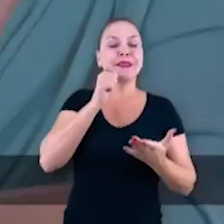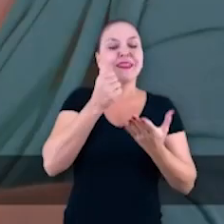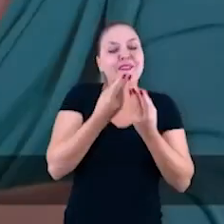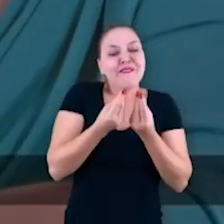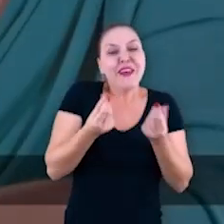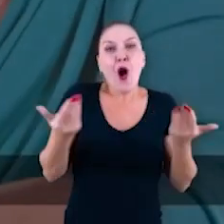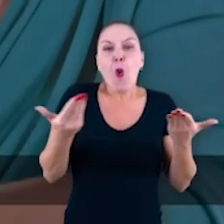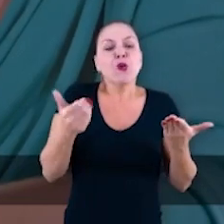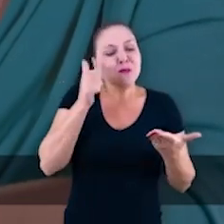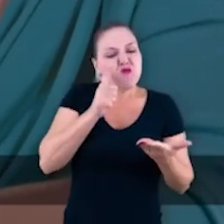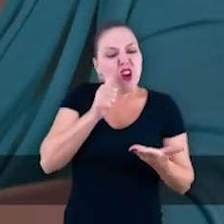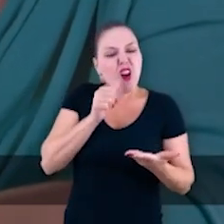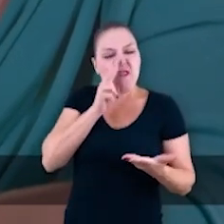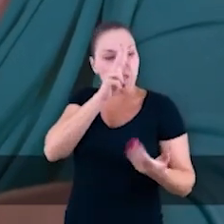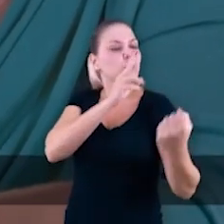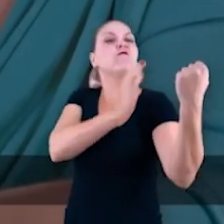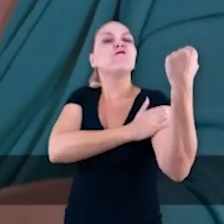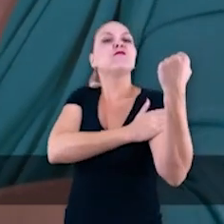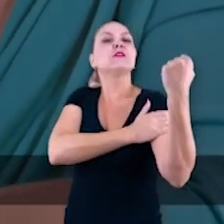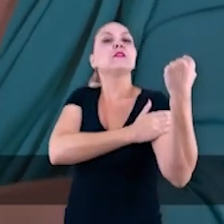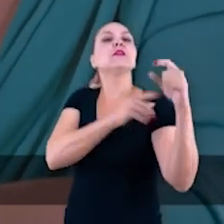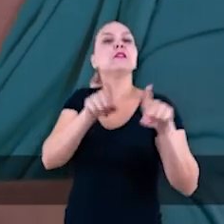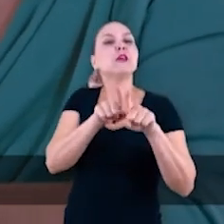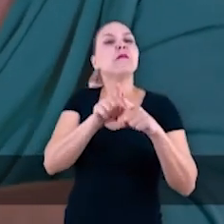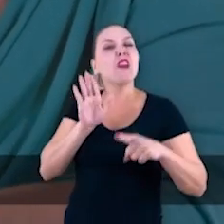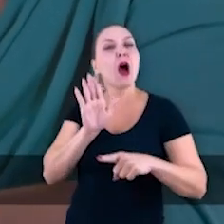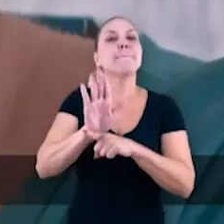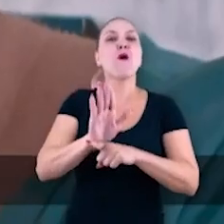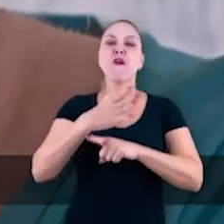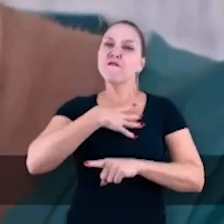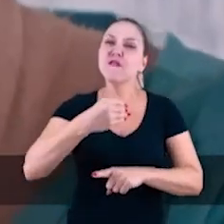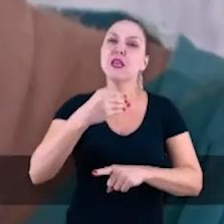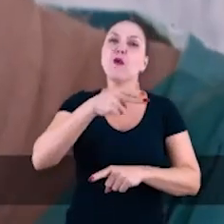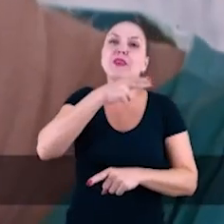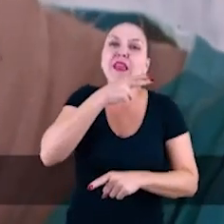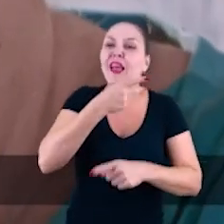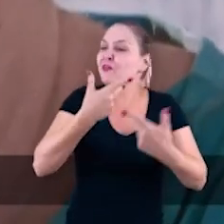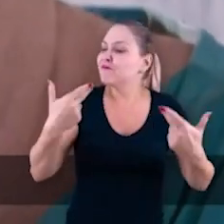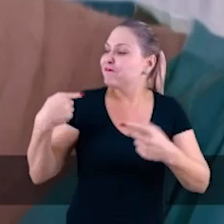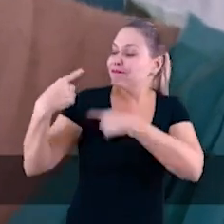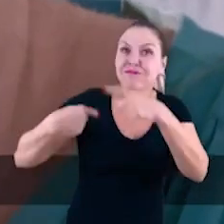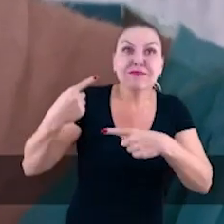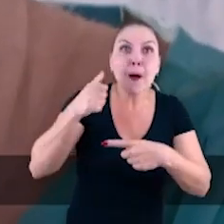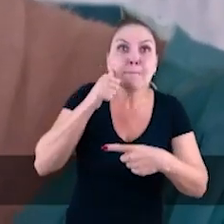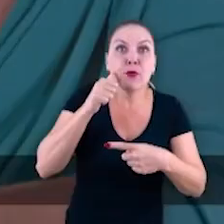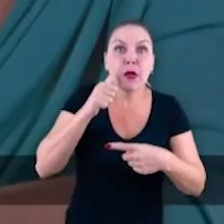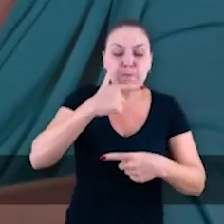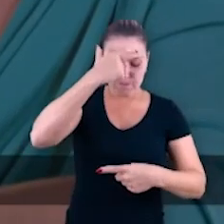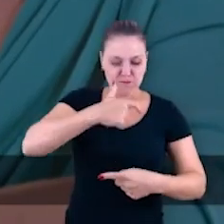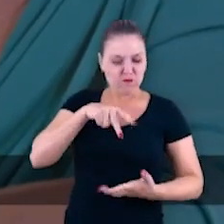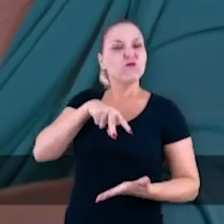menina, né, que era fragilizada, hoje se tornou uma mulher forte, que fortalece os seus filhos e os seus netos.